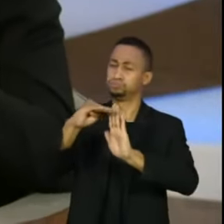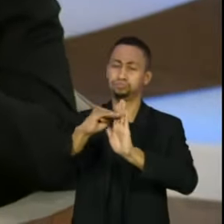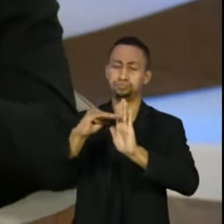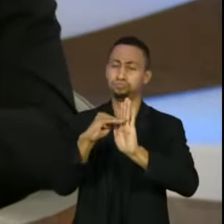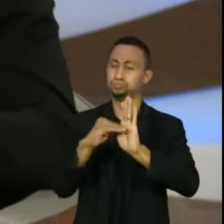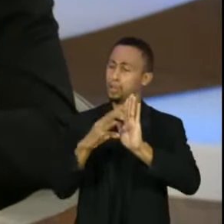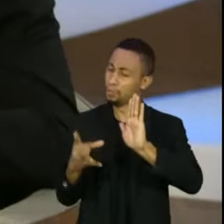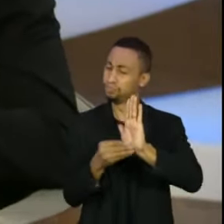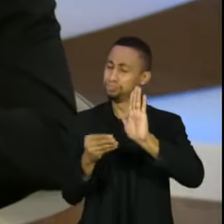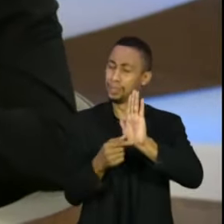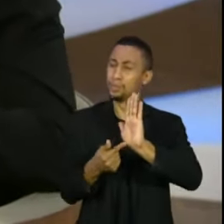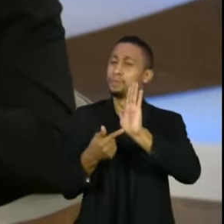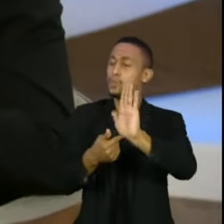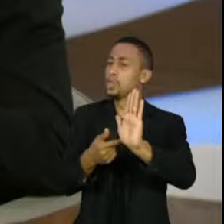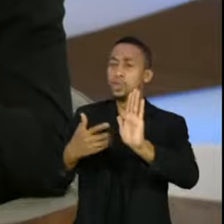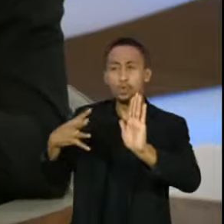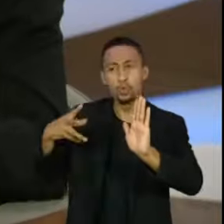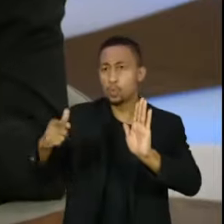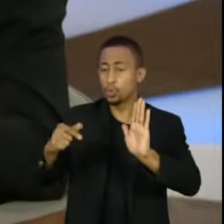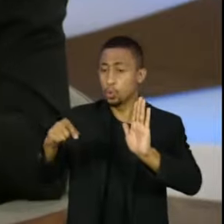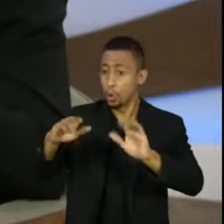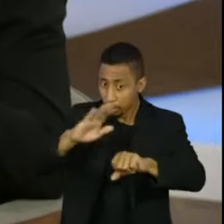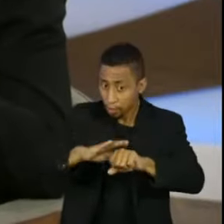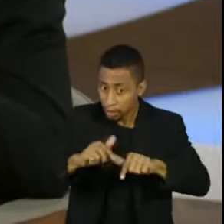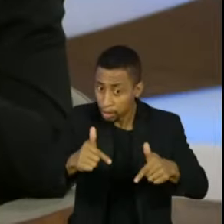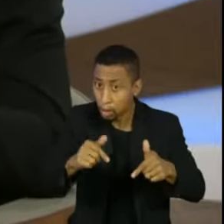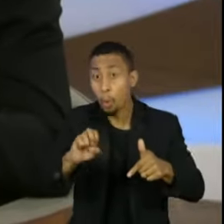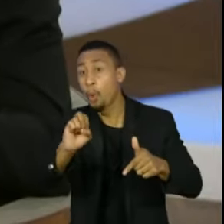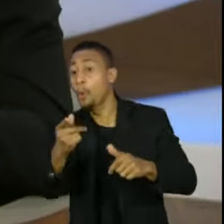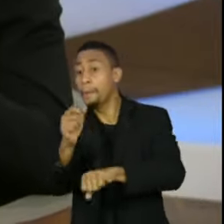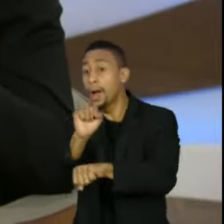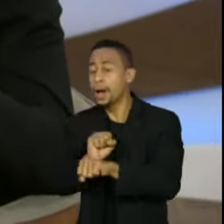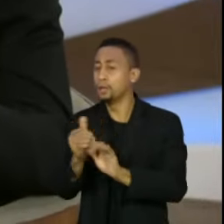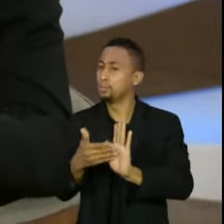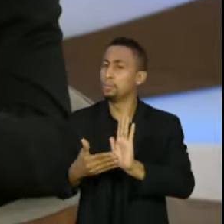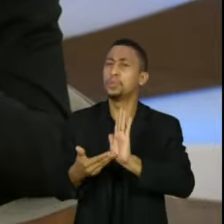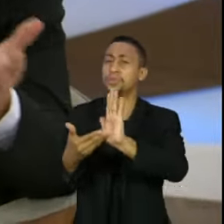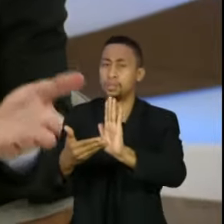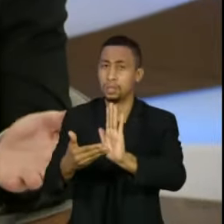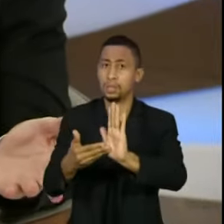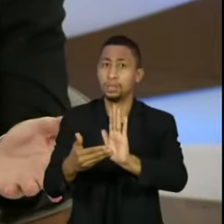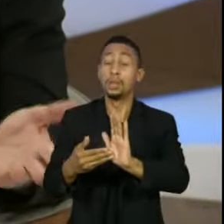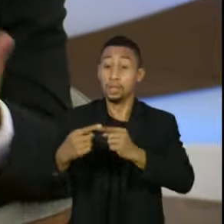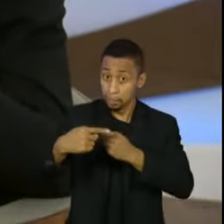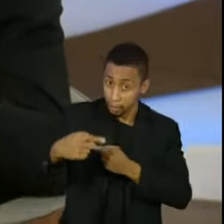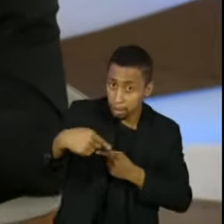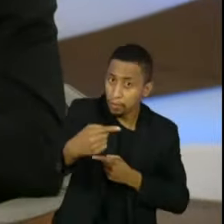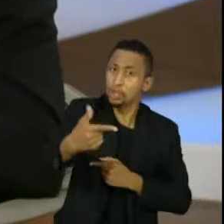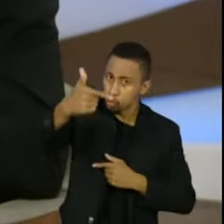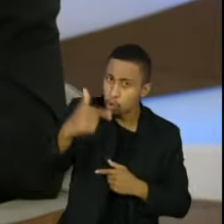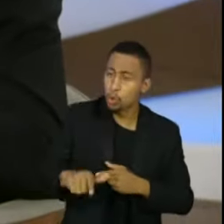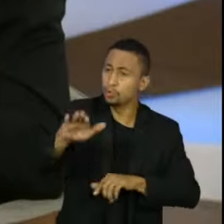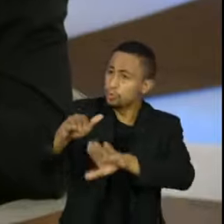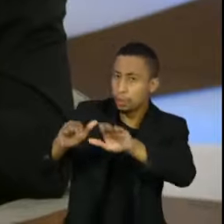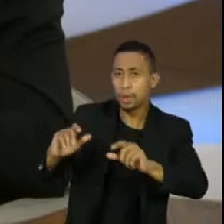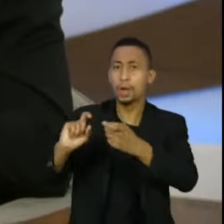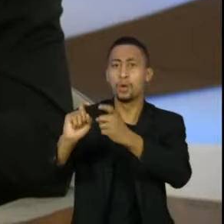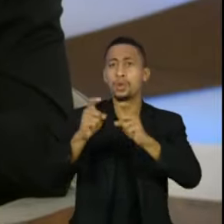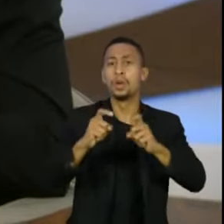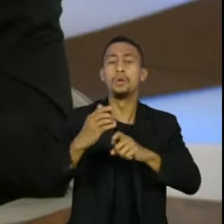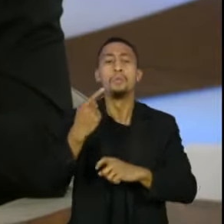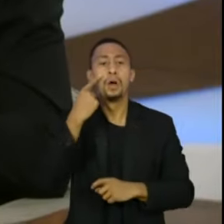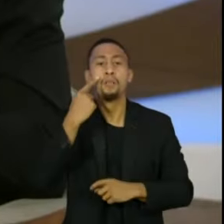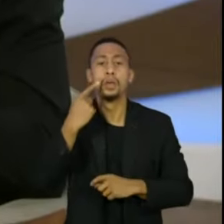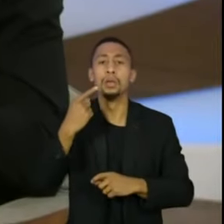mesma coisa com o presidente da Anvisa, justamente para nós sabermos há quantas anos a aprovação dessas vacinas emergencialmente ou definitivamente